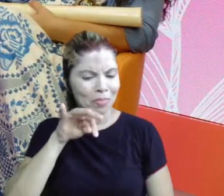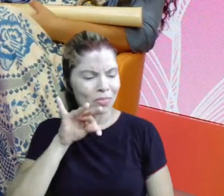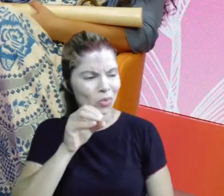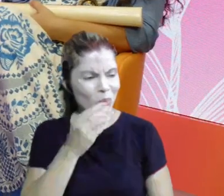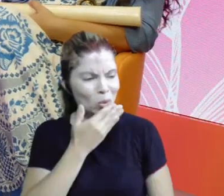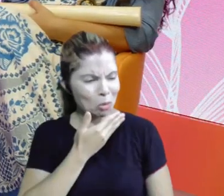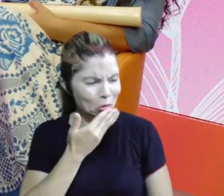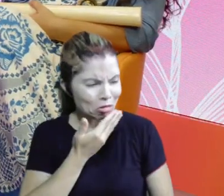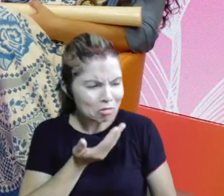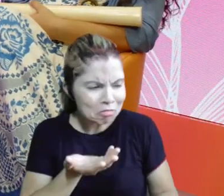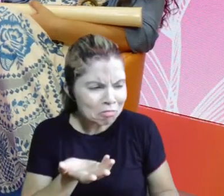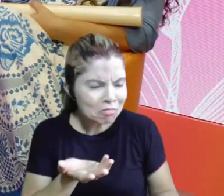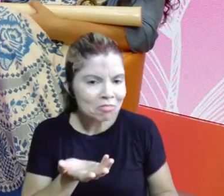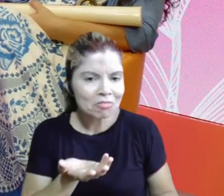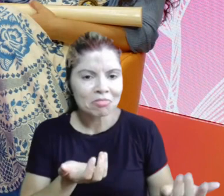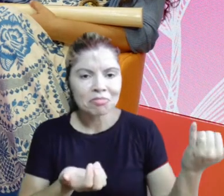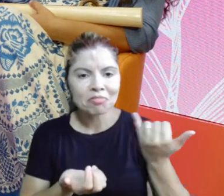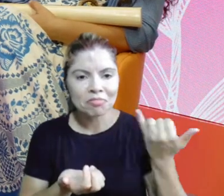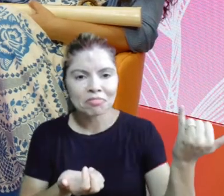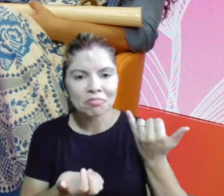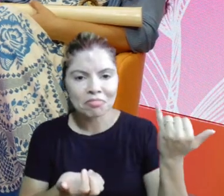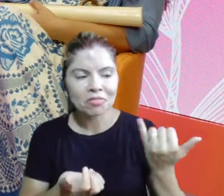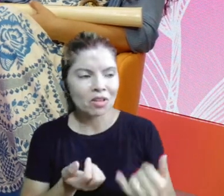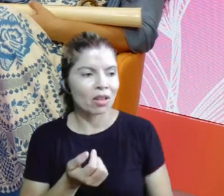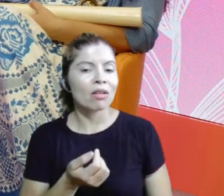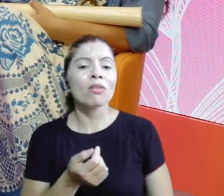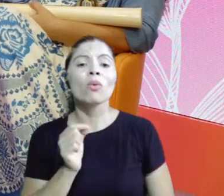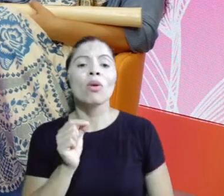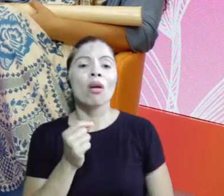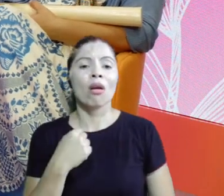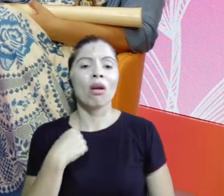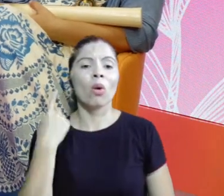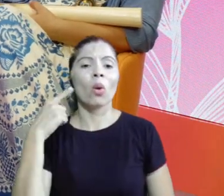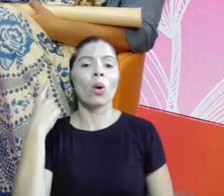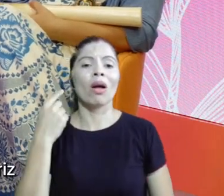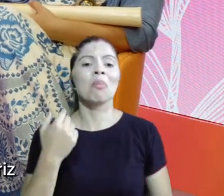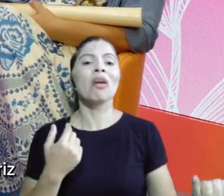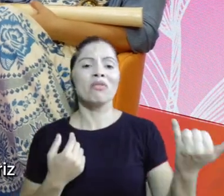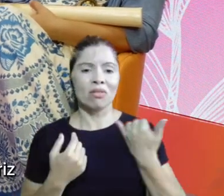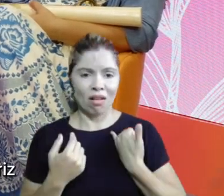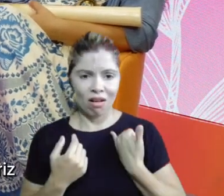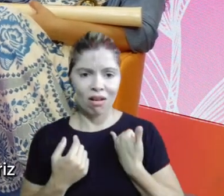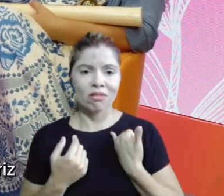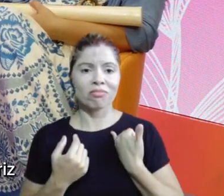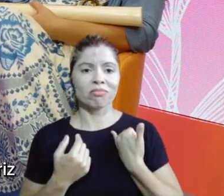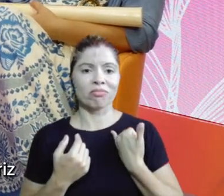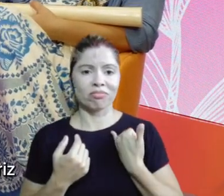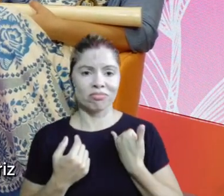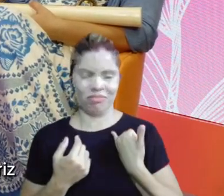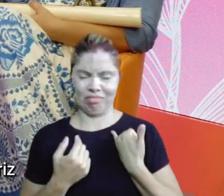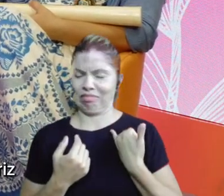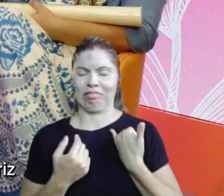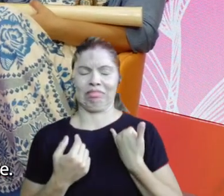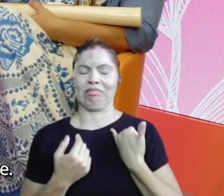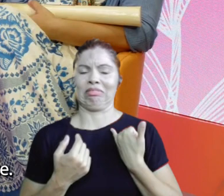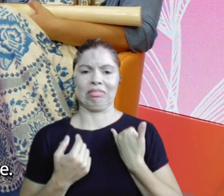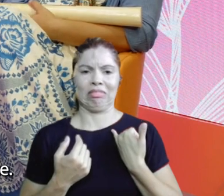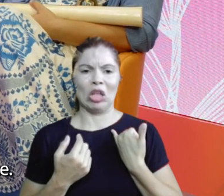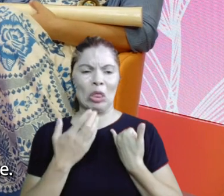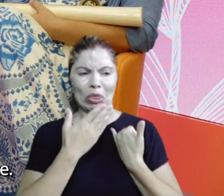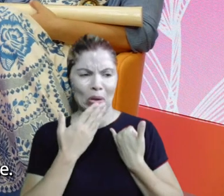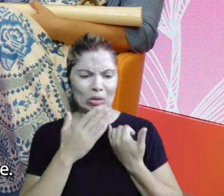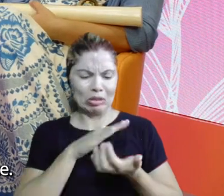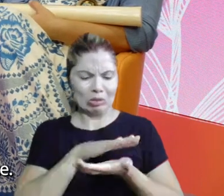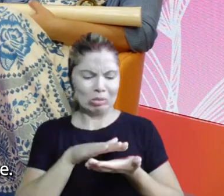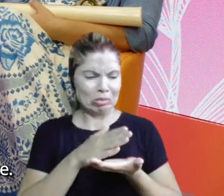o que eu mais escutei até chegar aqui foi, você é louca, mas é um você é louca de torcer o nariz e ainda falar assim,